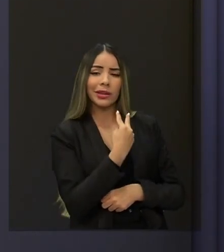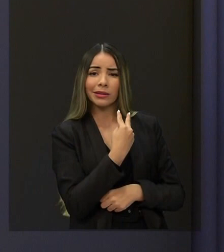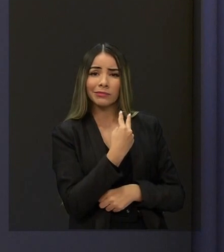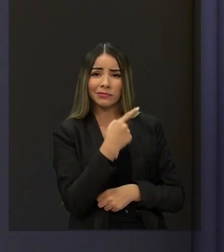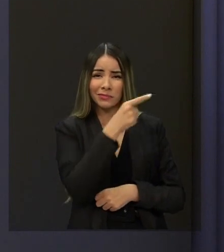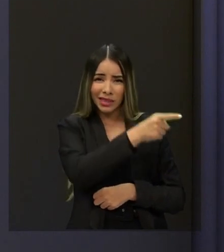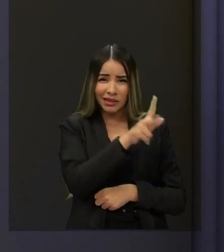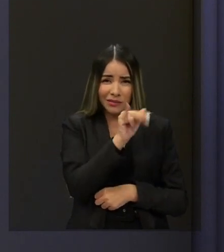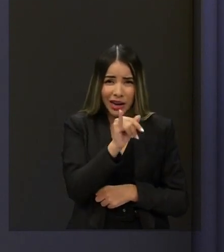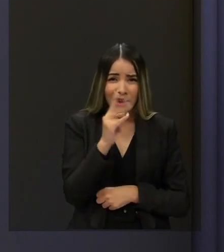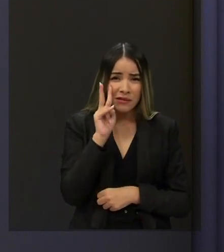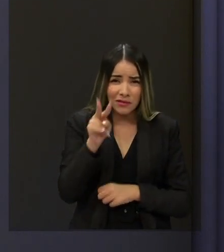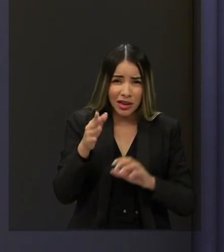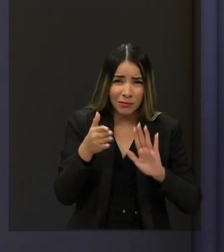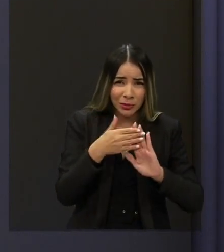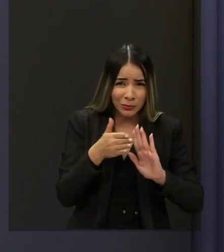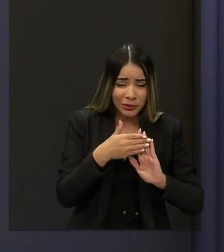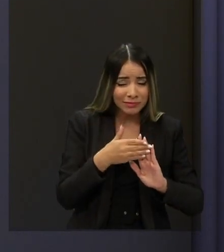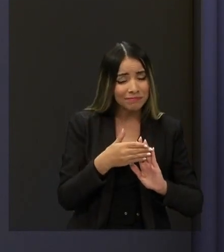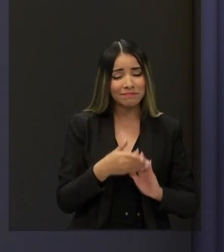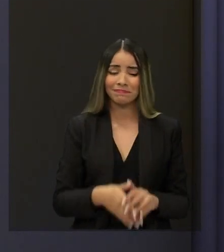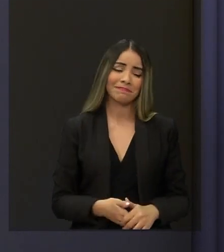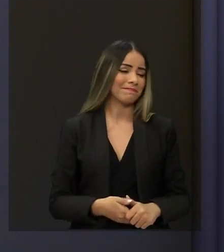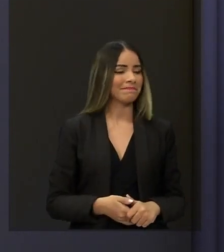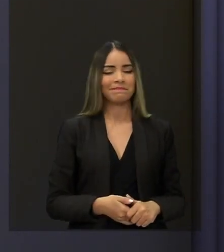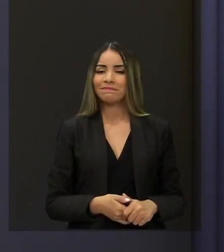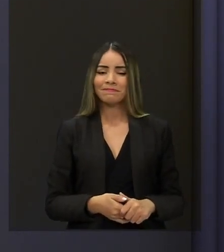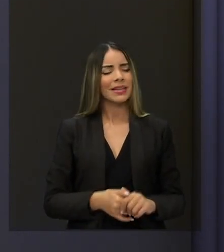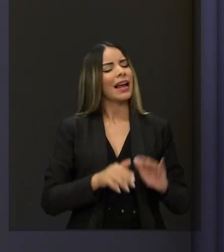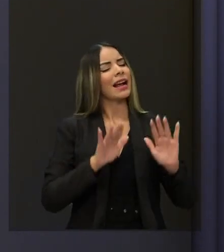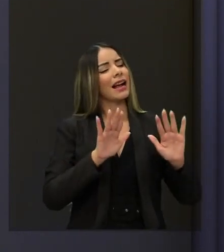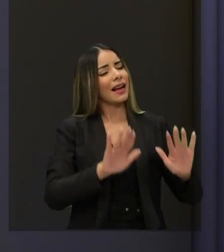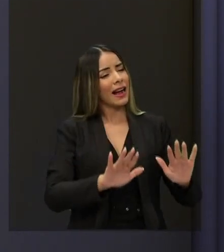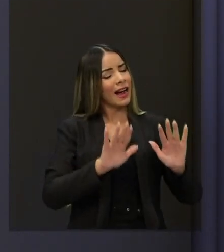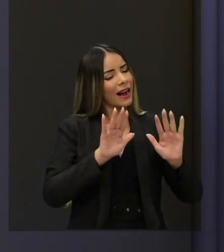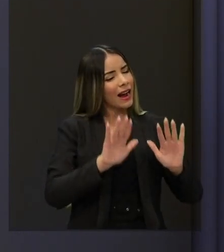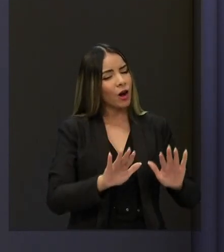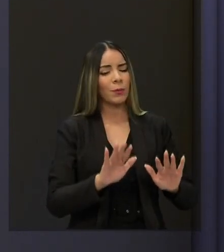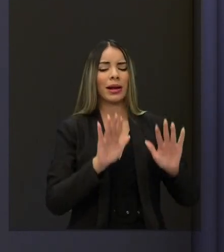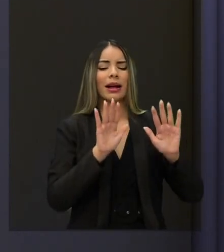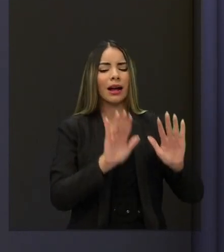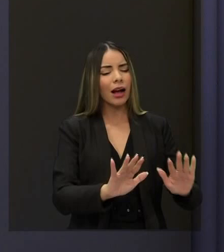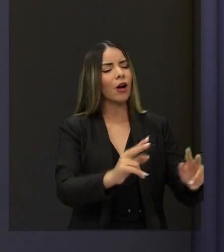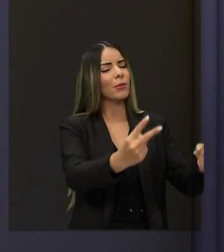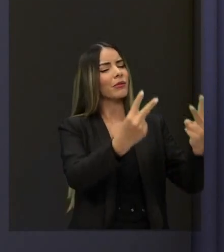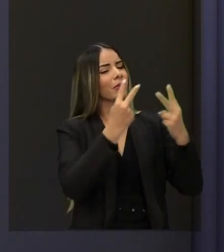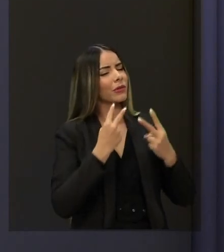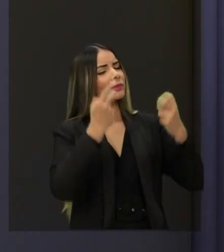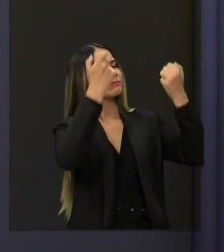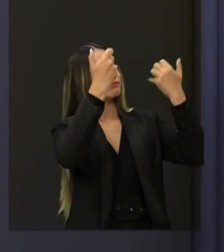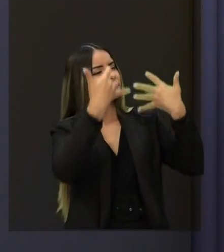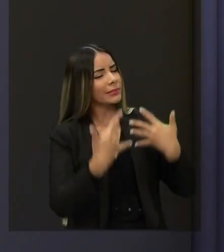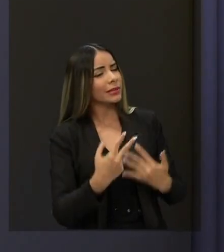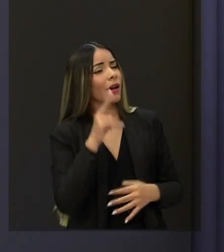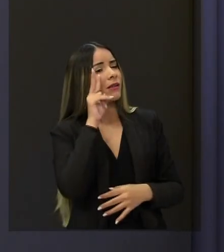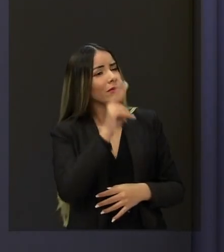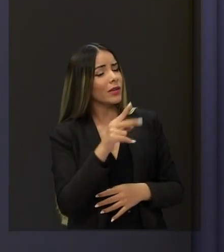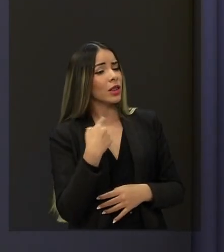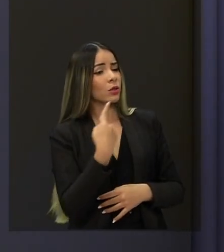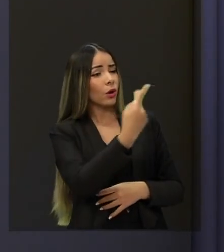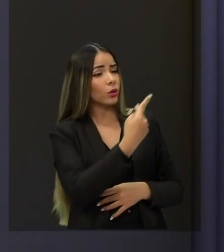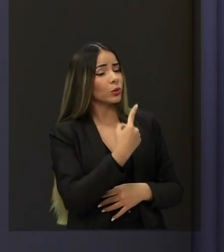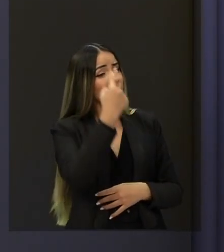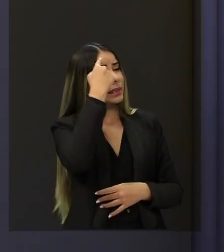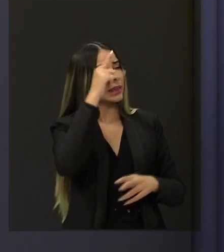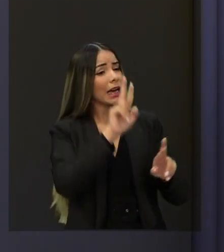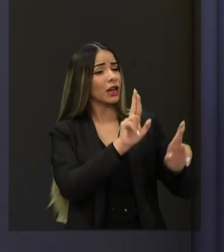ouvir? Não, não é assim candidato capital. Calma, digo eu. Calma para ouvir. Calma para ver que nós temos pensamentos diferentes.